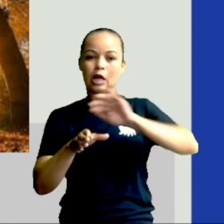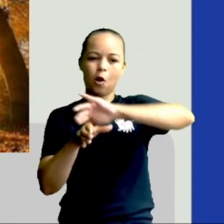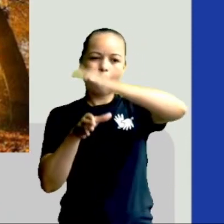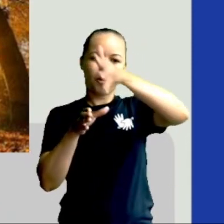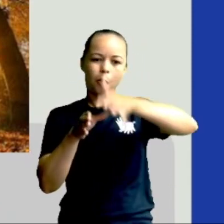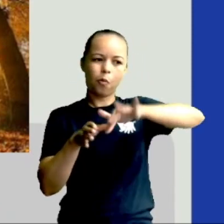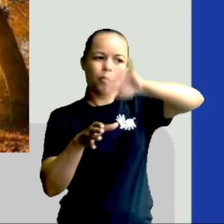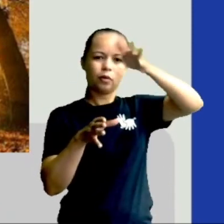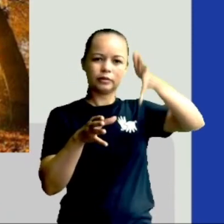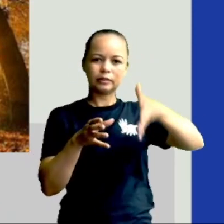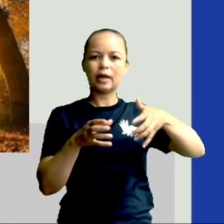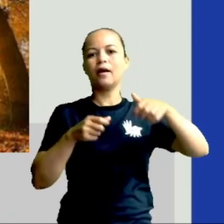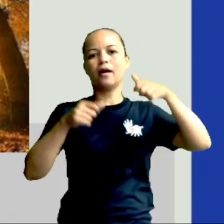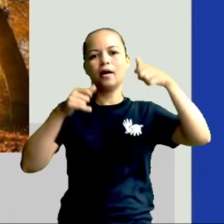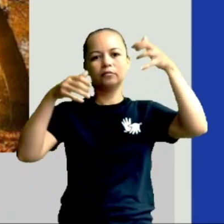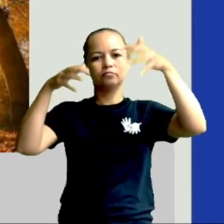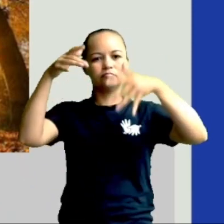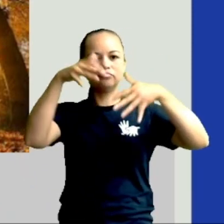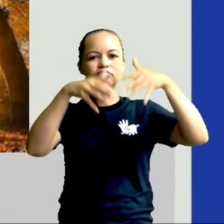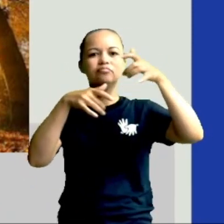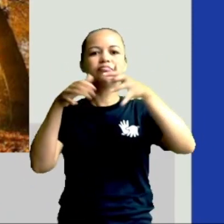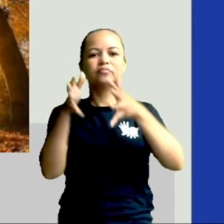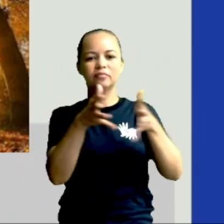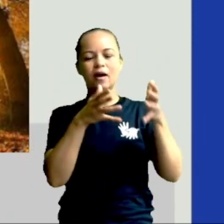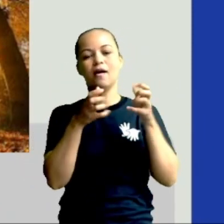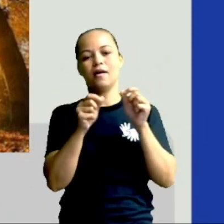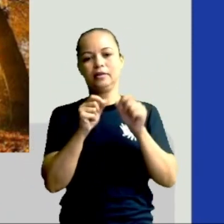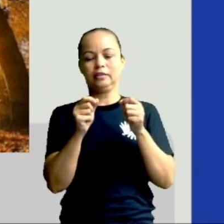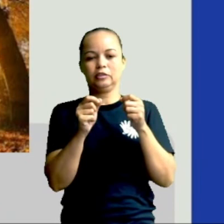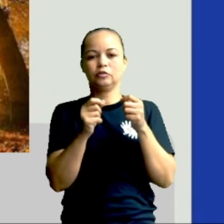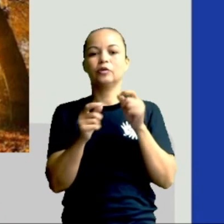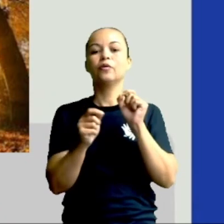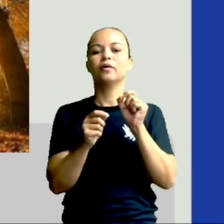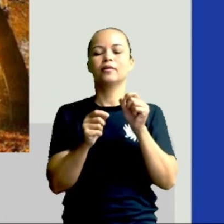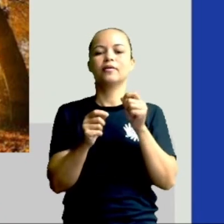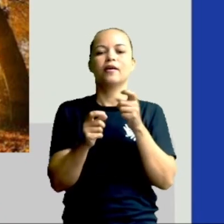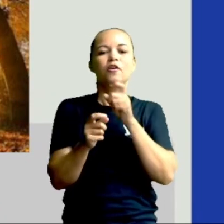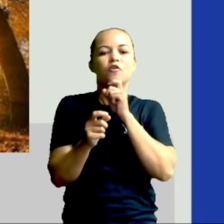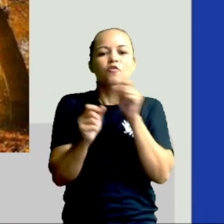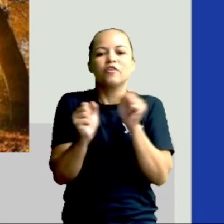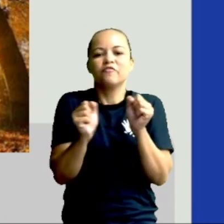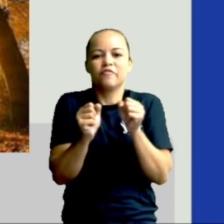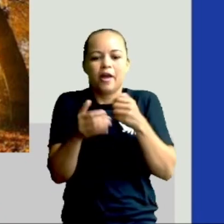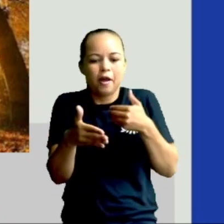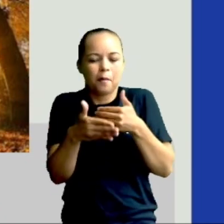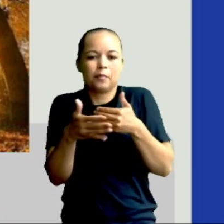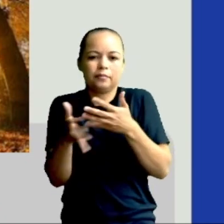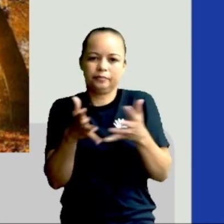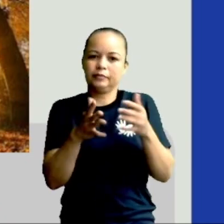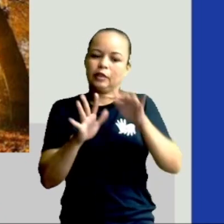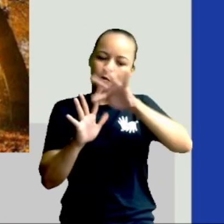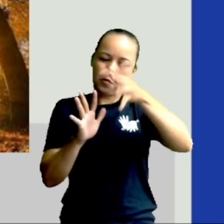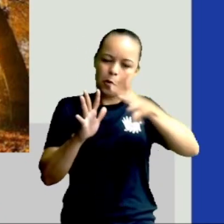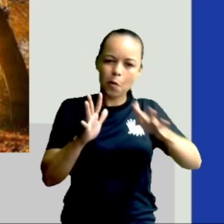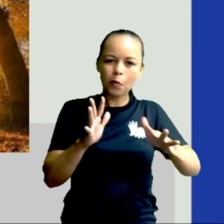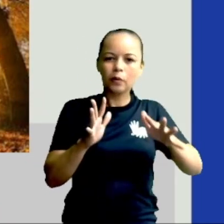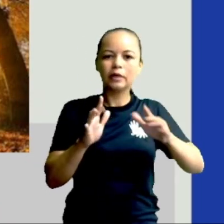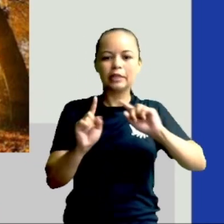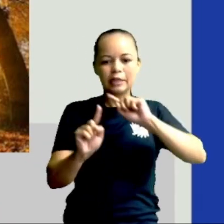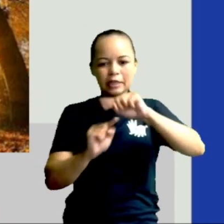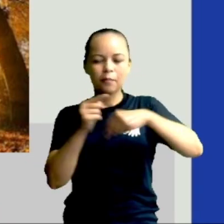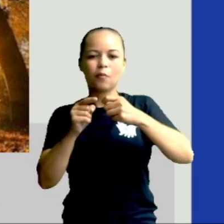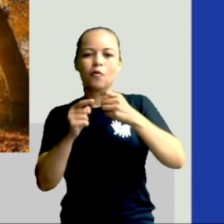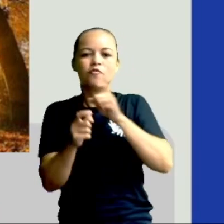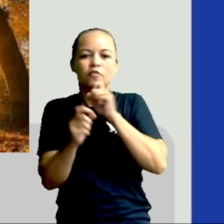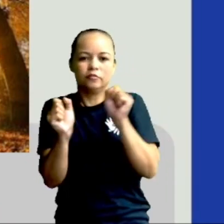temperaturas caem gradativamente, dando sinais de que o inverno se aproxima. É como se o outono anunciasse o inverno, tá gente? Além